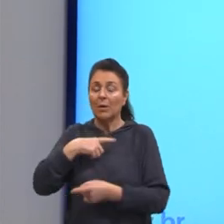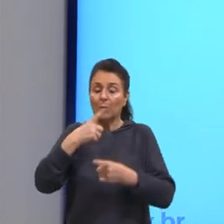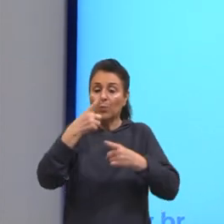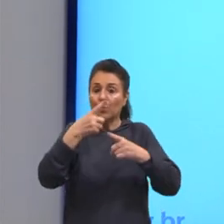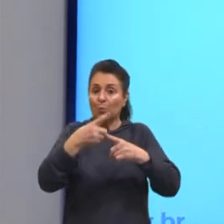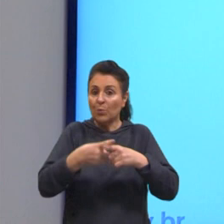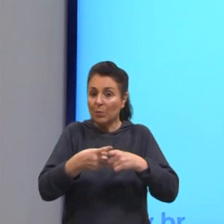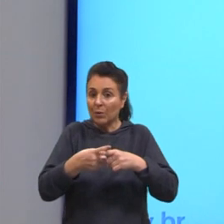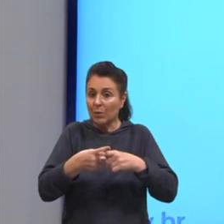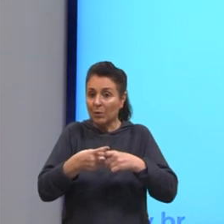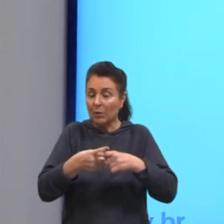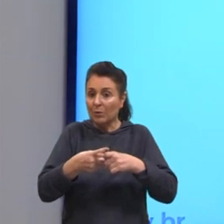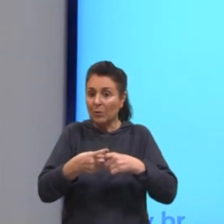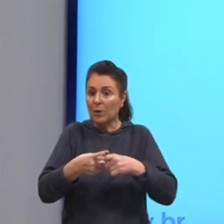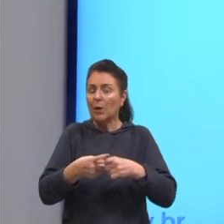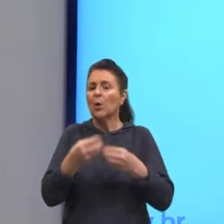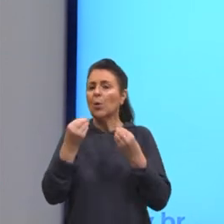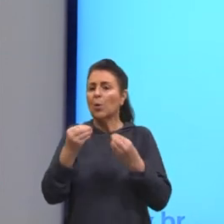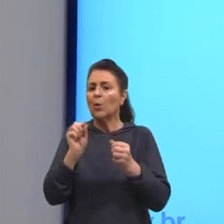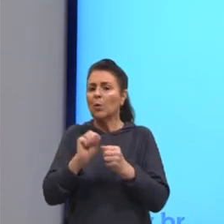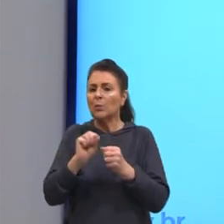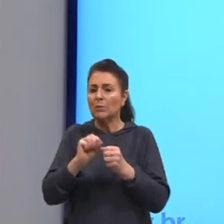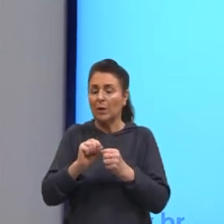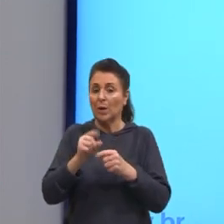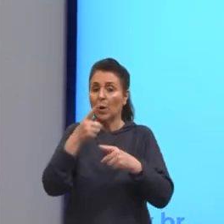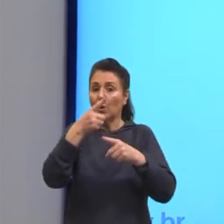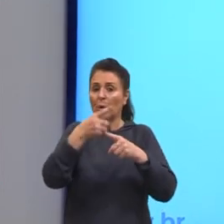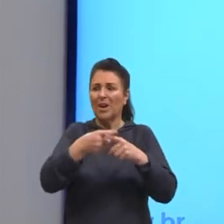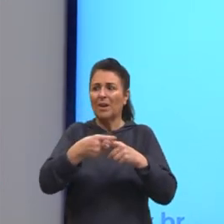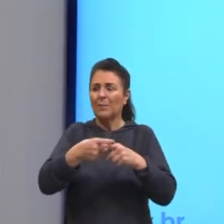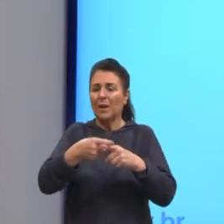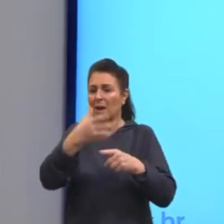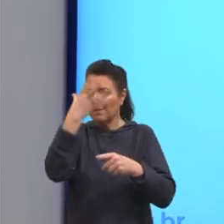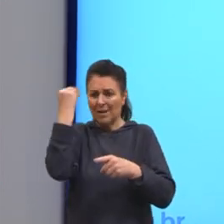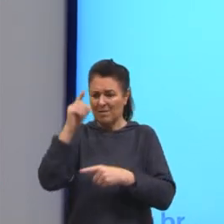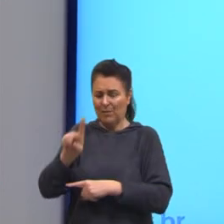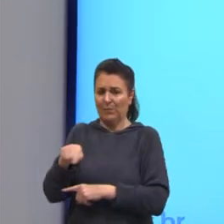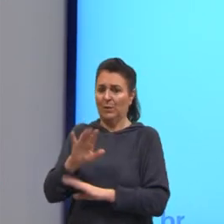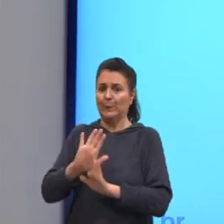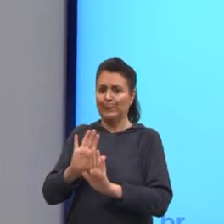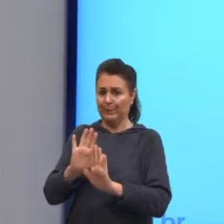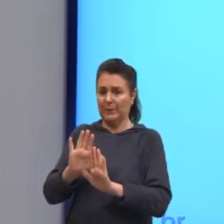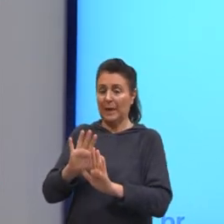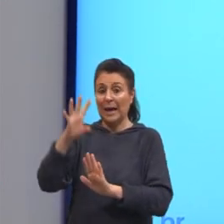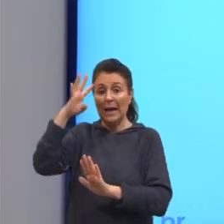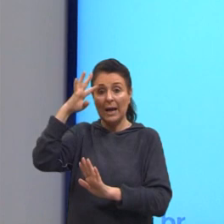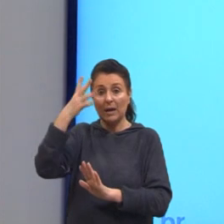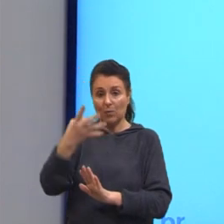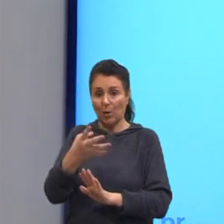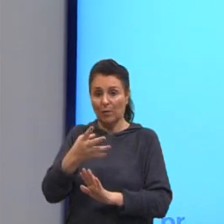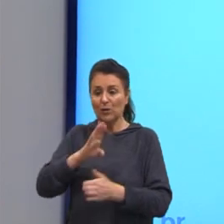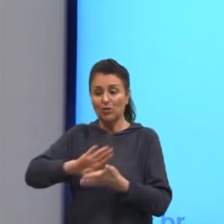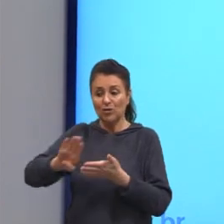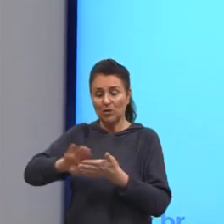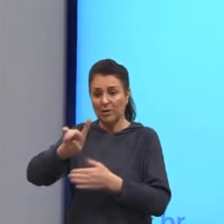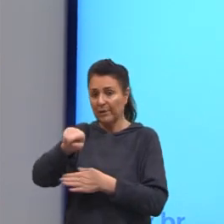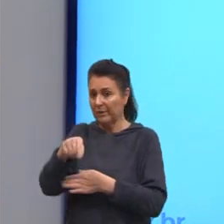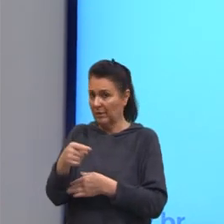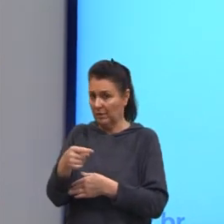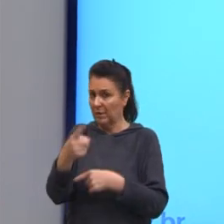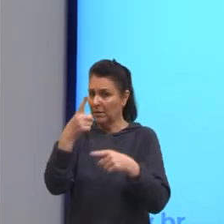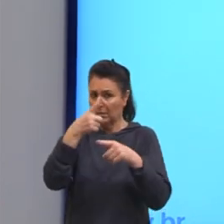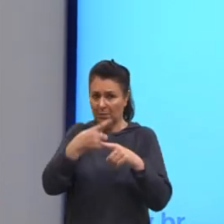A solução é multiplicar esquecendo que eu tenho vírgula. Resolve sem a vírgula multiplicação.